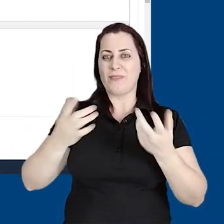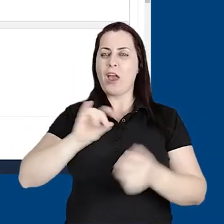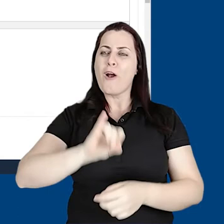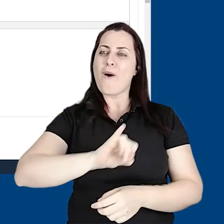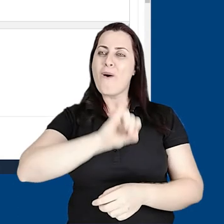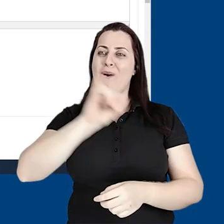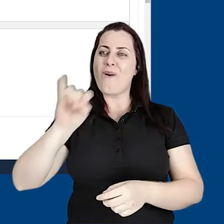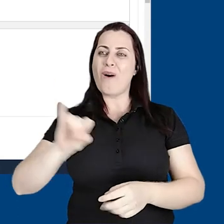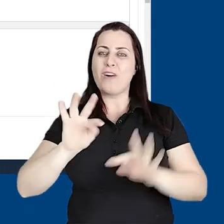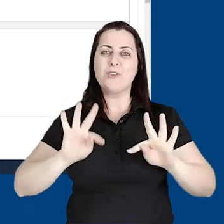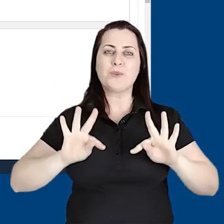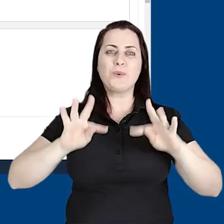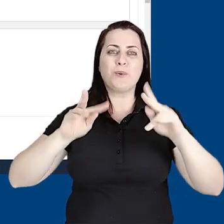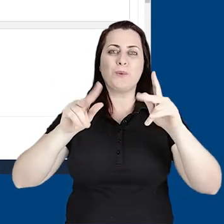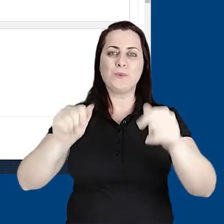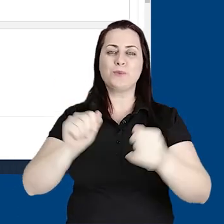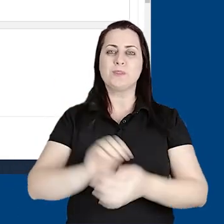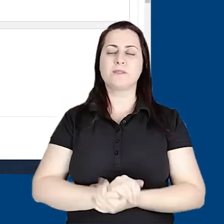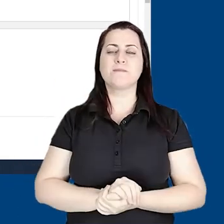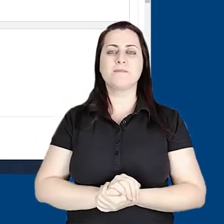a todos.